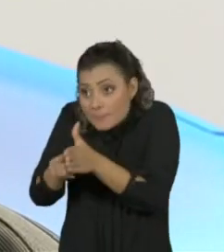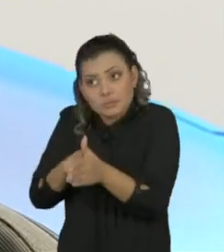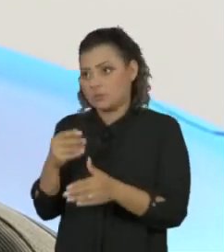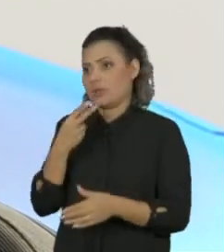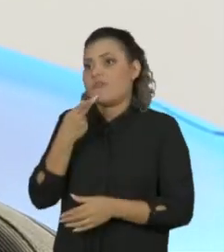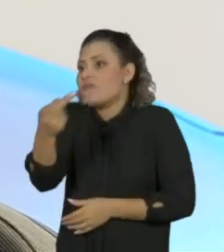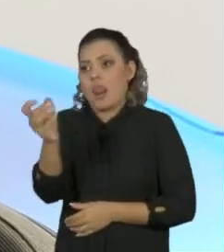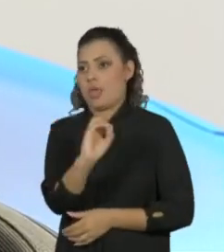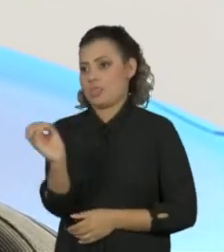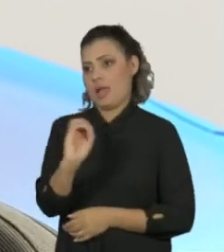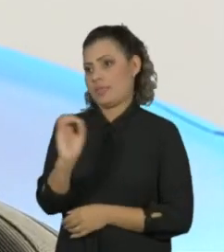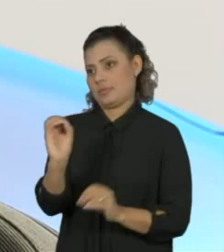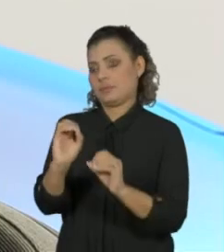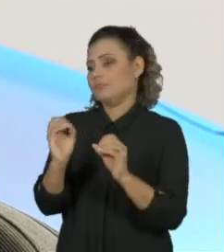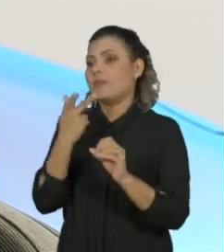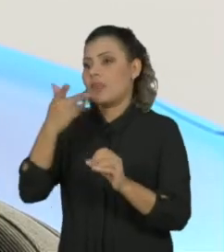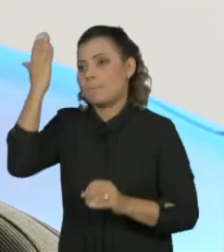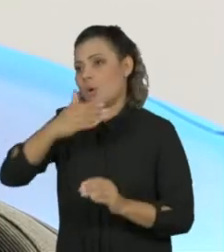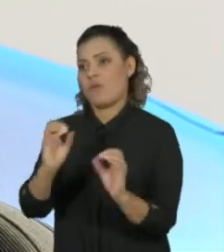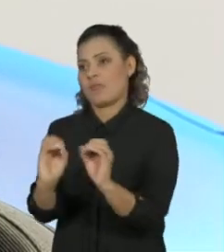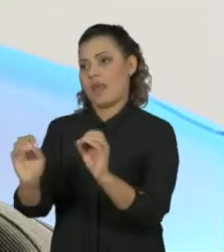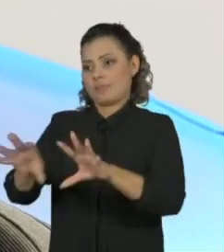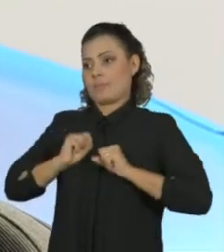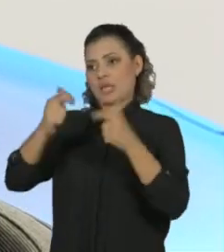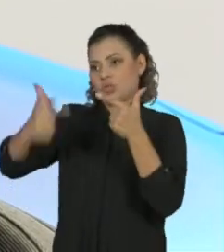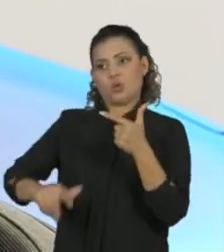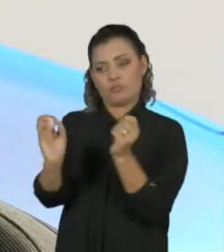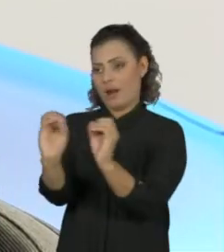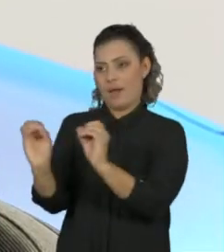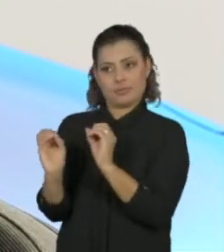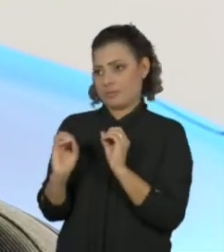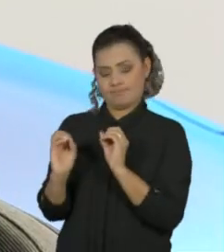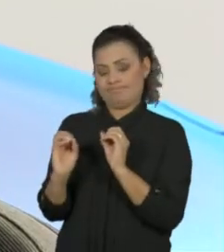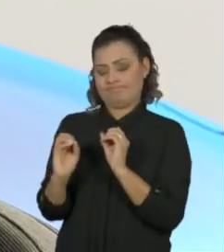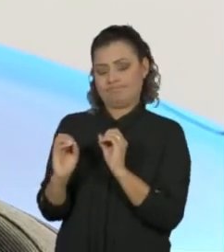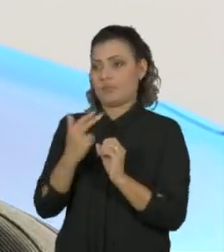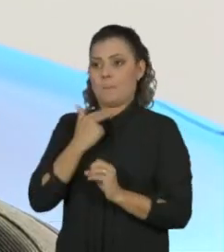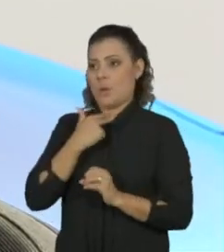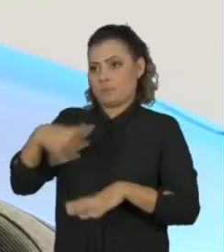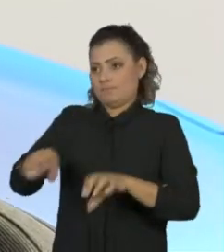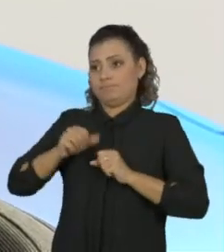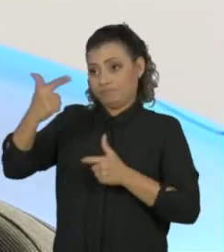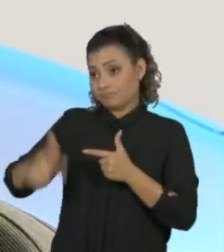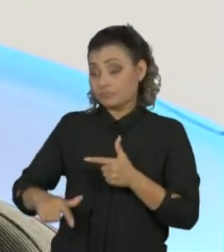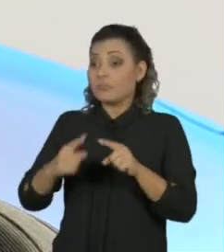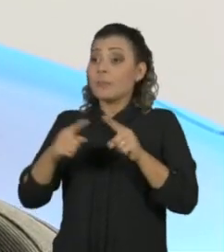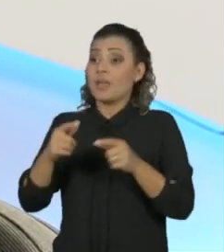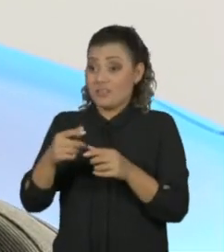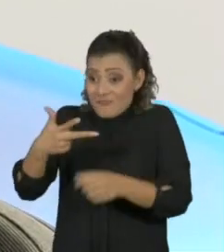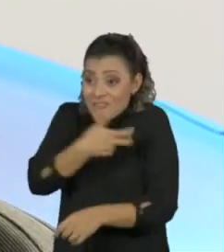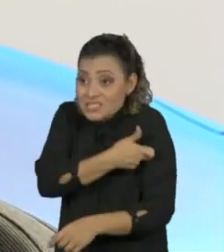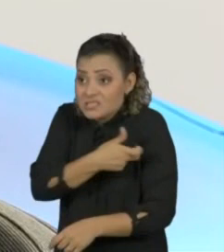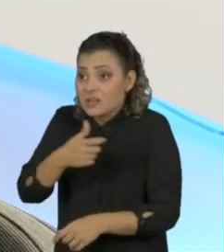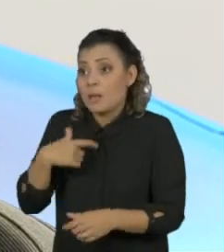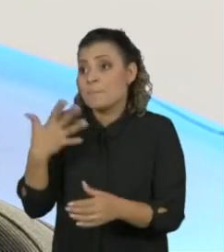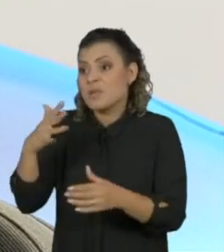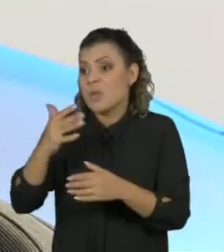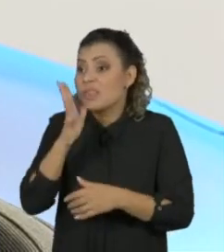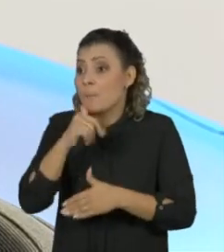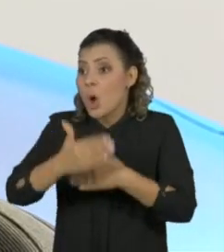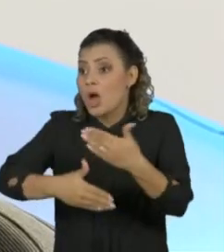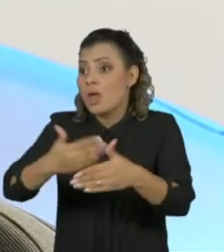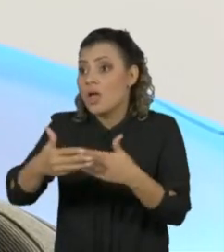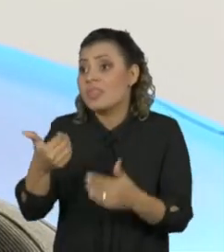desenvolvimento de vacina, no melhor dos cenários, é esse de um, dois anos ou mais. Uma vacina leva, em média, dez anos para ser feita. Em processo